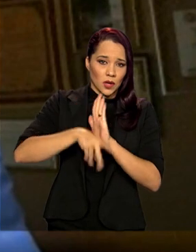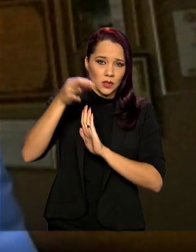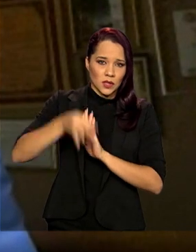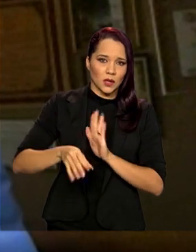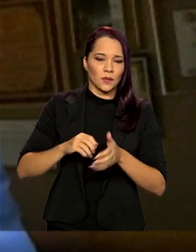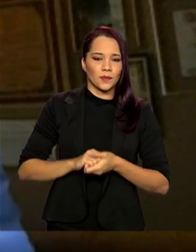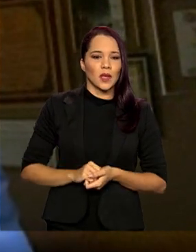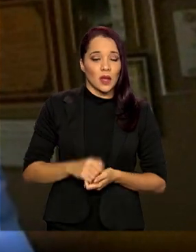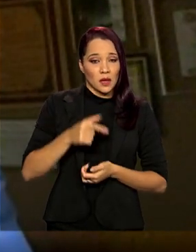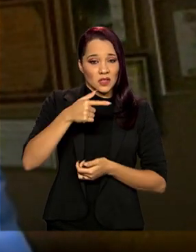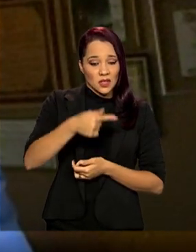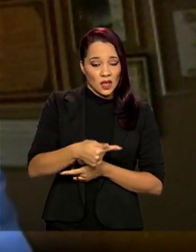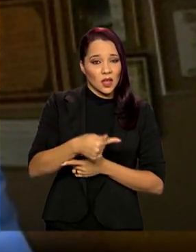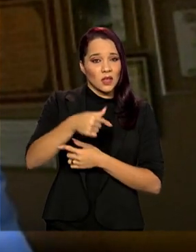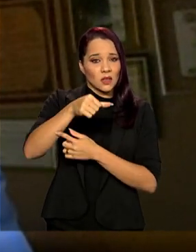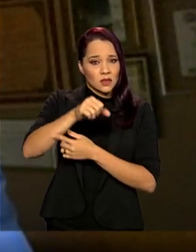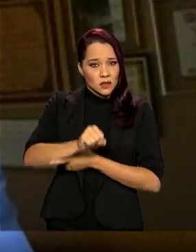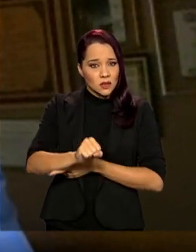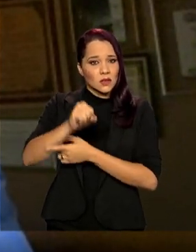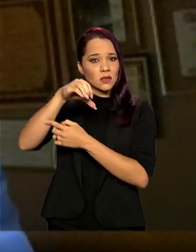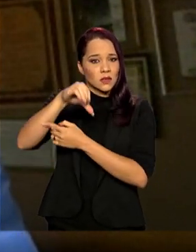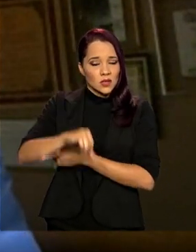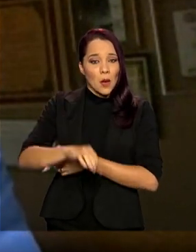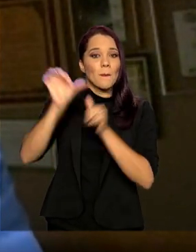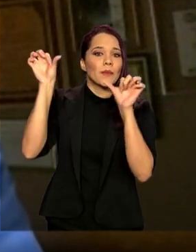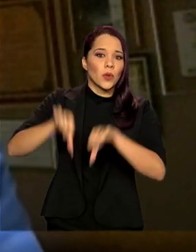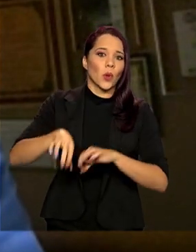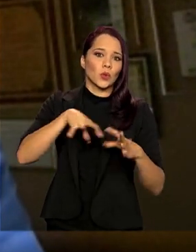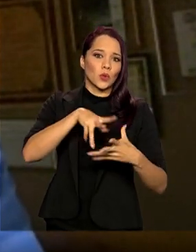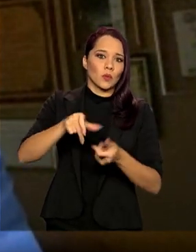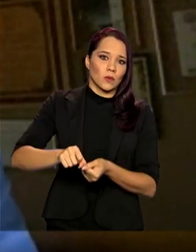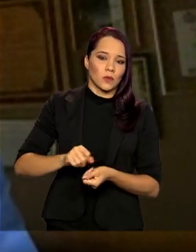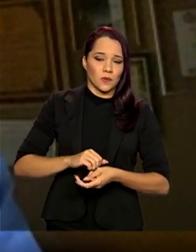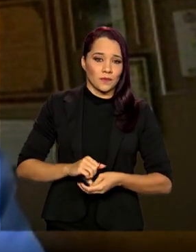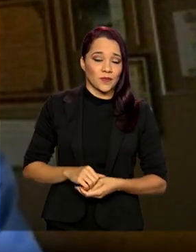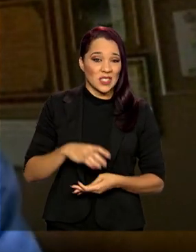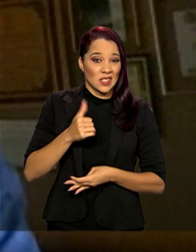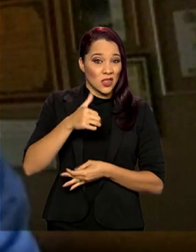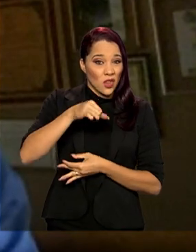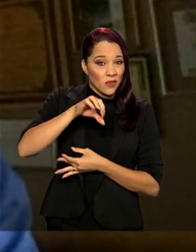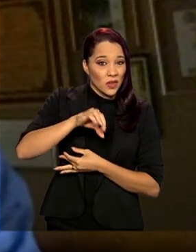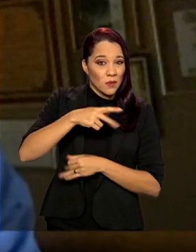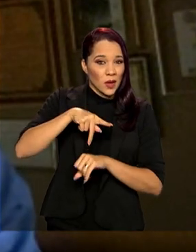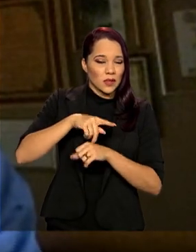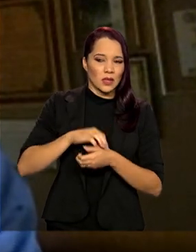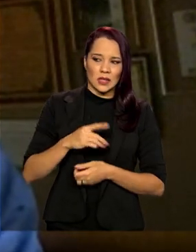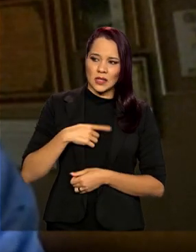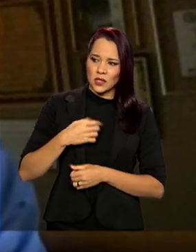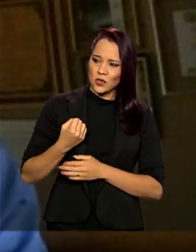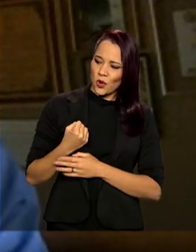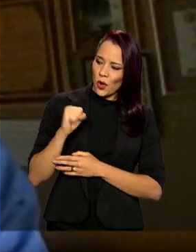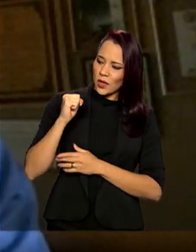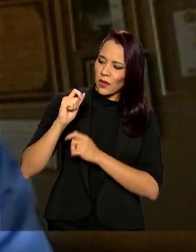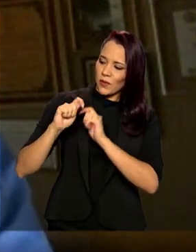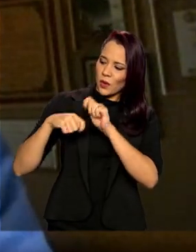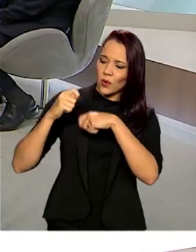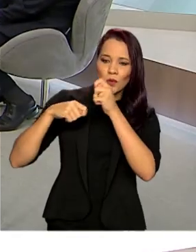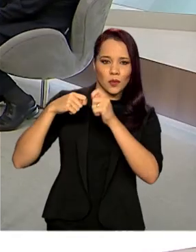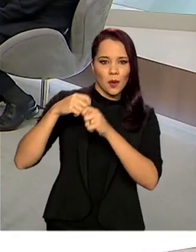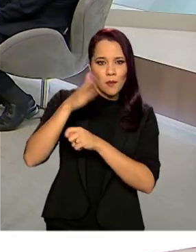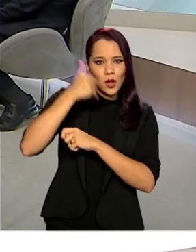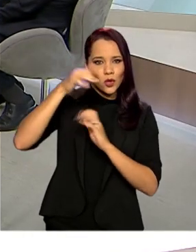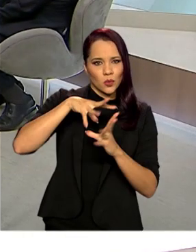o oitagésimo quarto pior do mundo. Então, em 190 países. Ora, se nós somos a oitava economia, como é